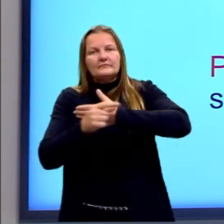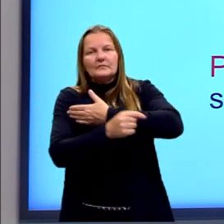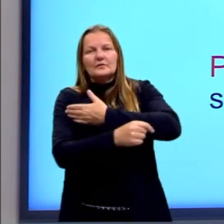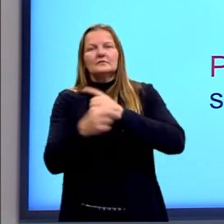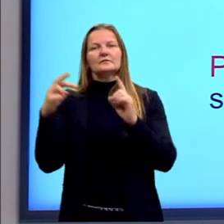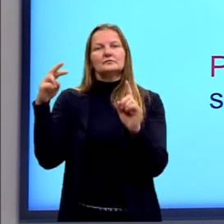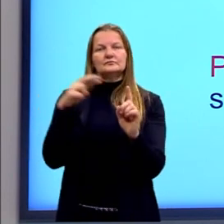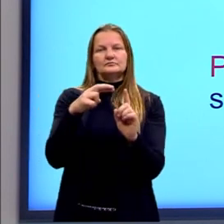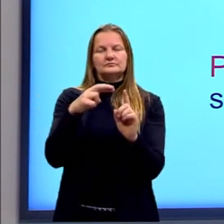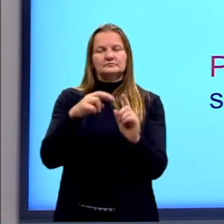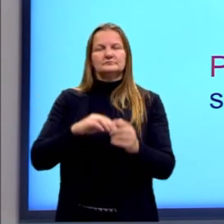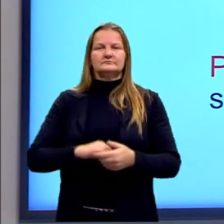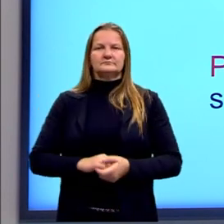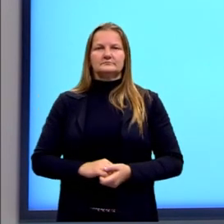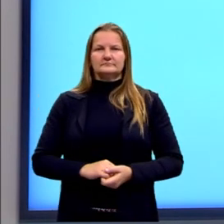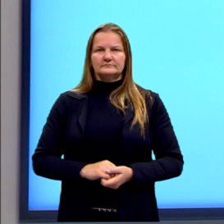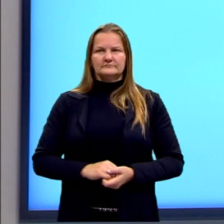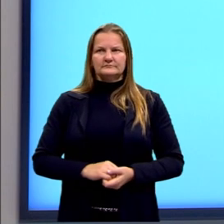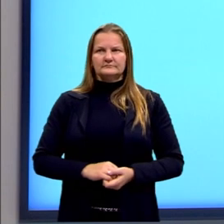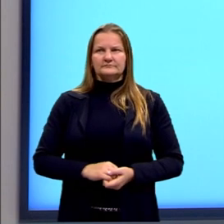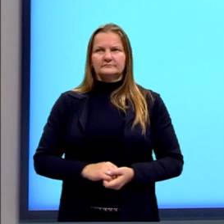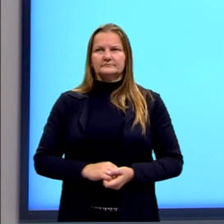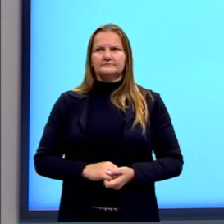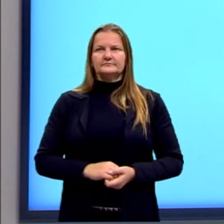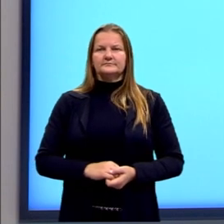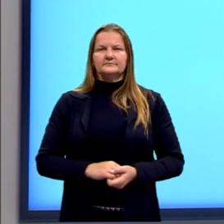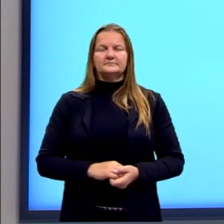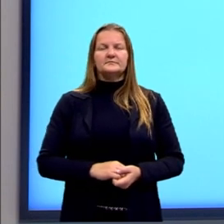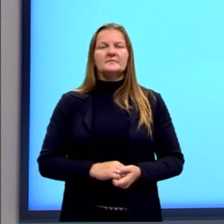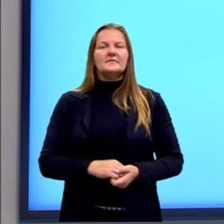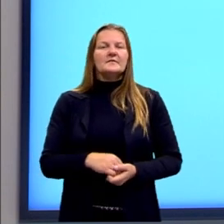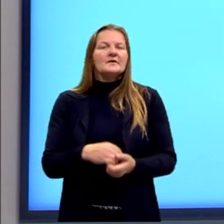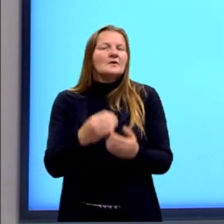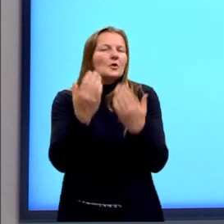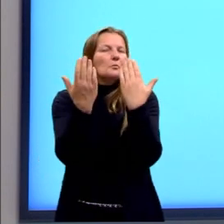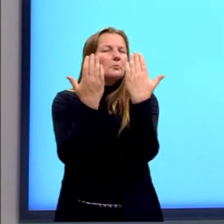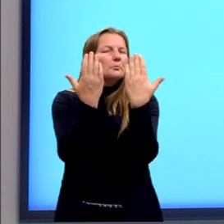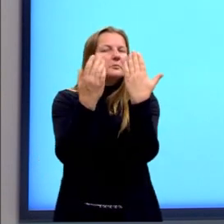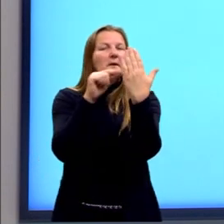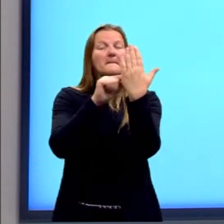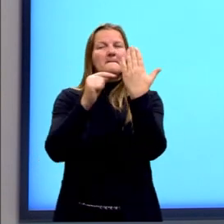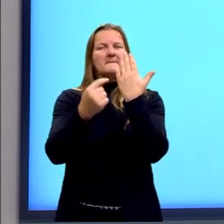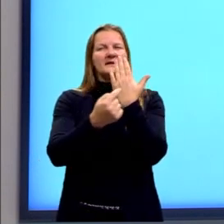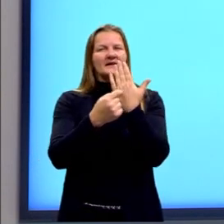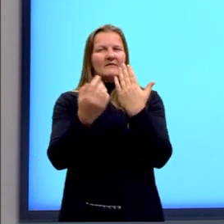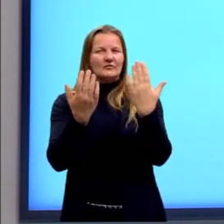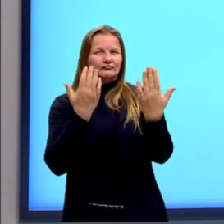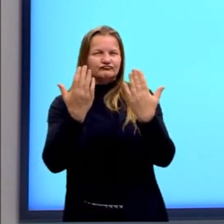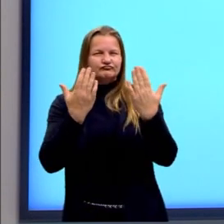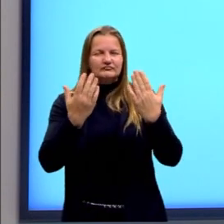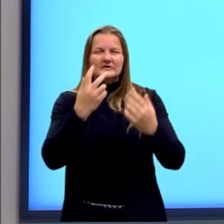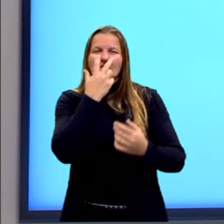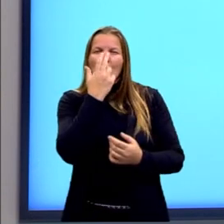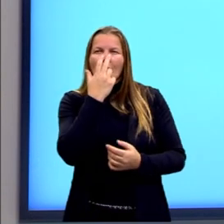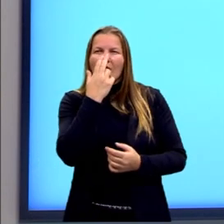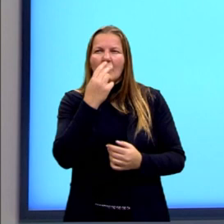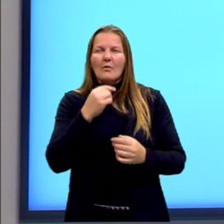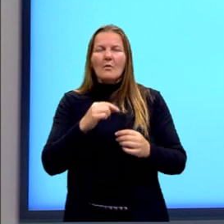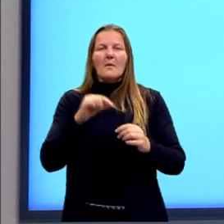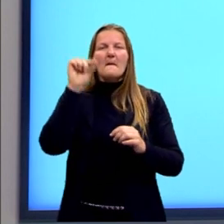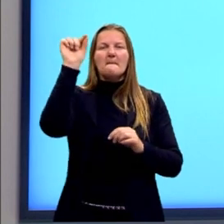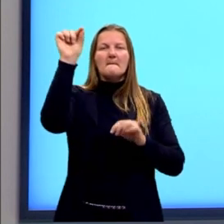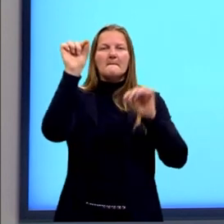referencial. É como se a gente tivesse pontos